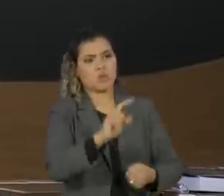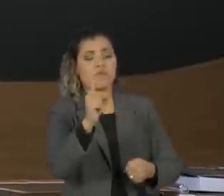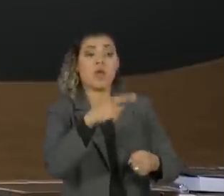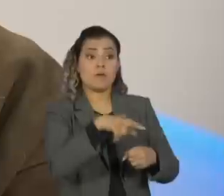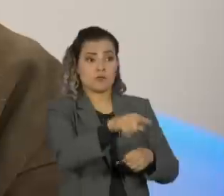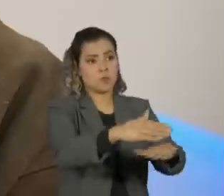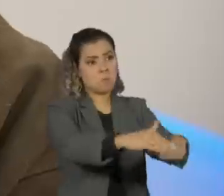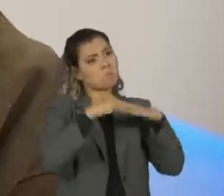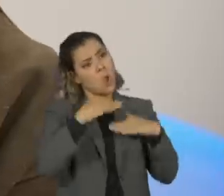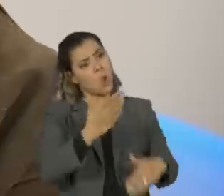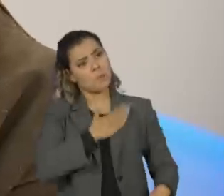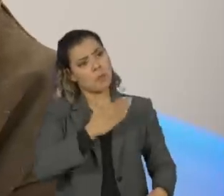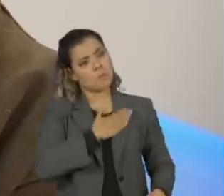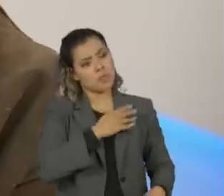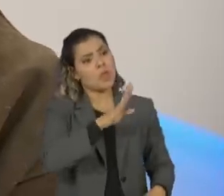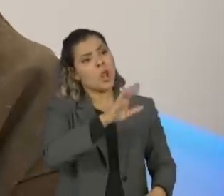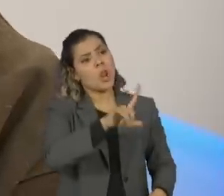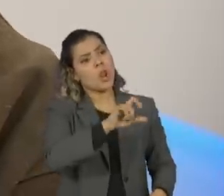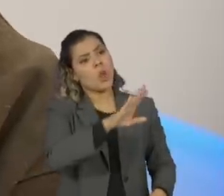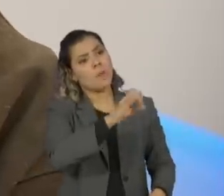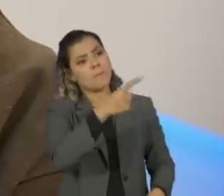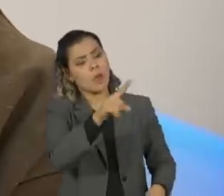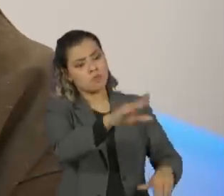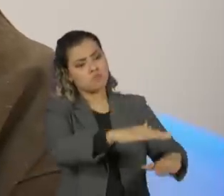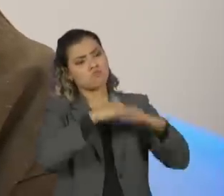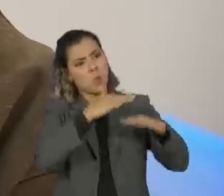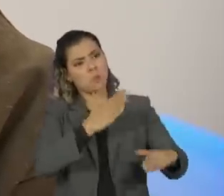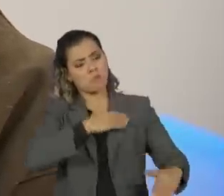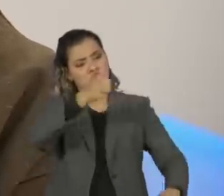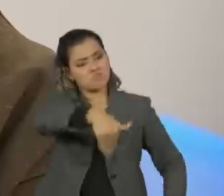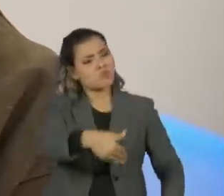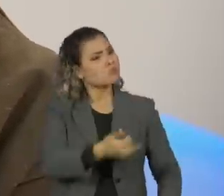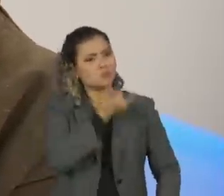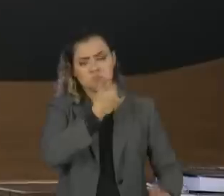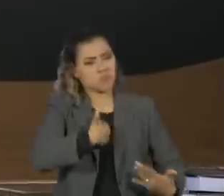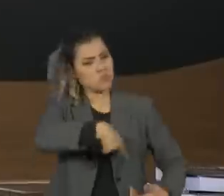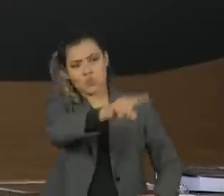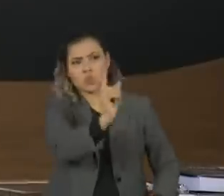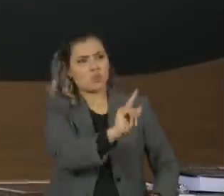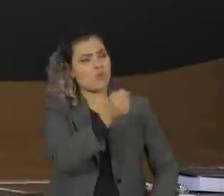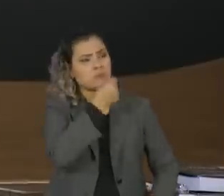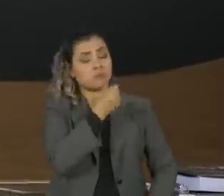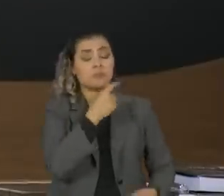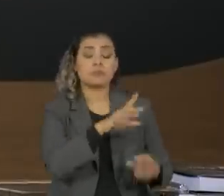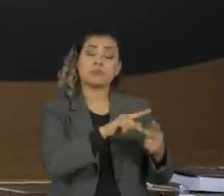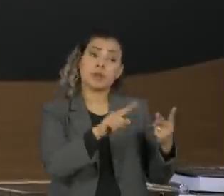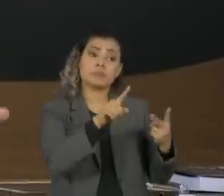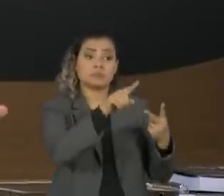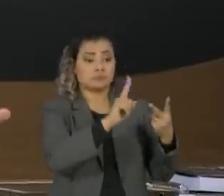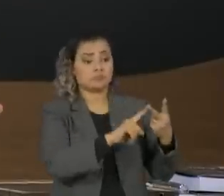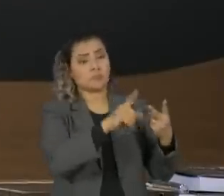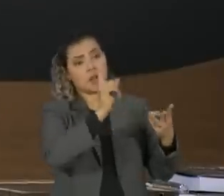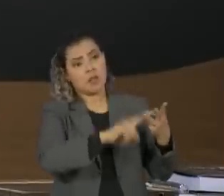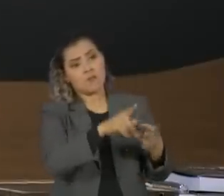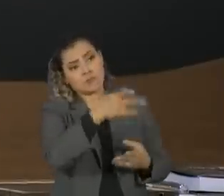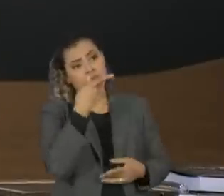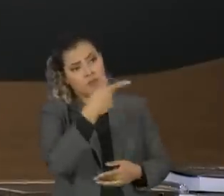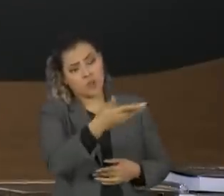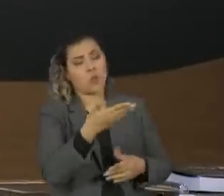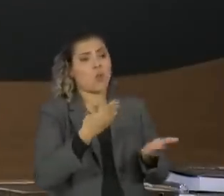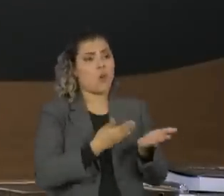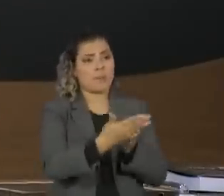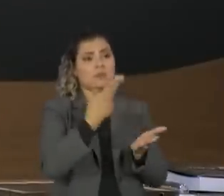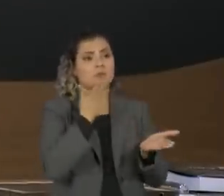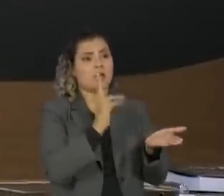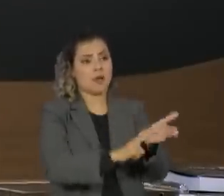seriamente por você em termos muito chulos. Você disse lá no início que você fez a